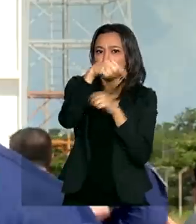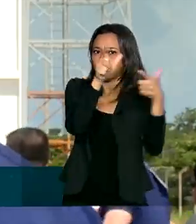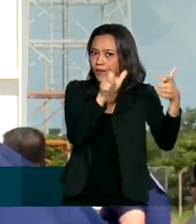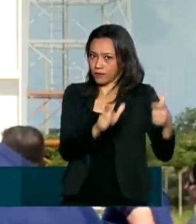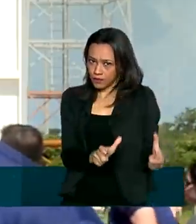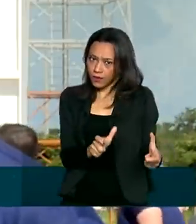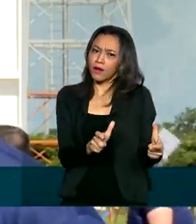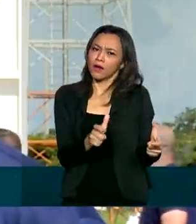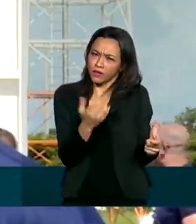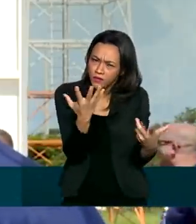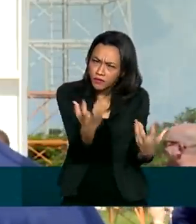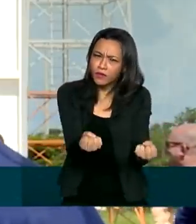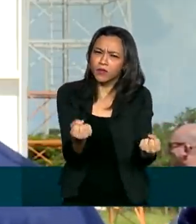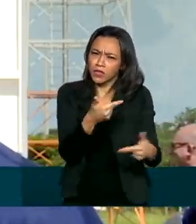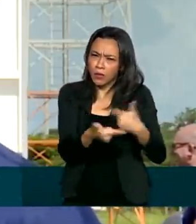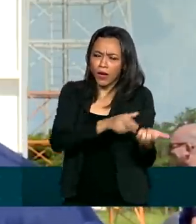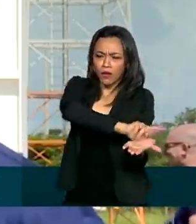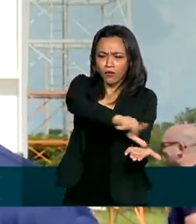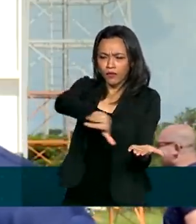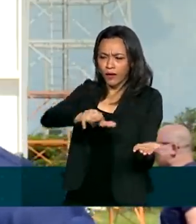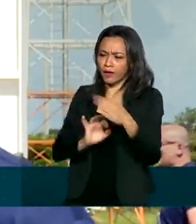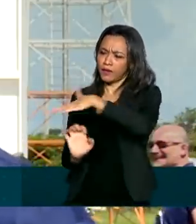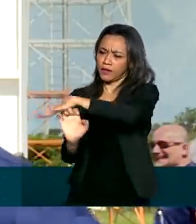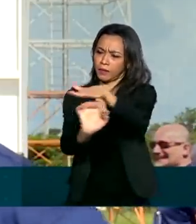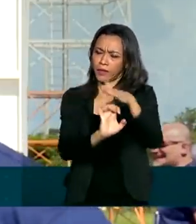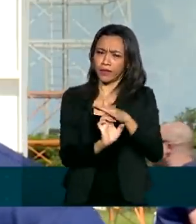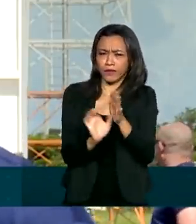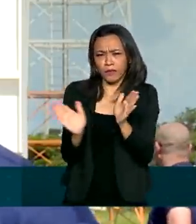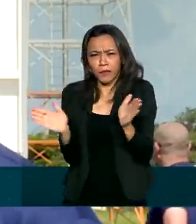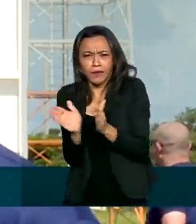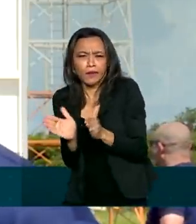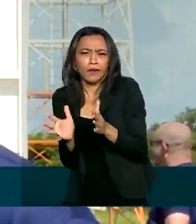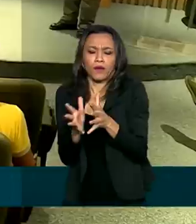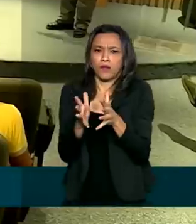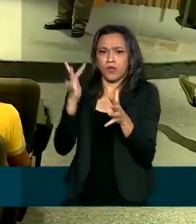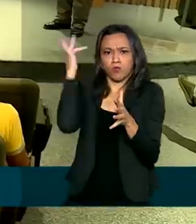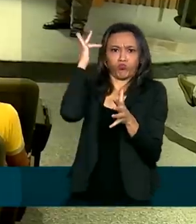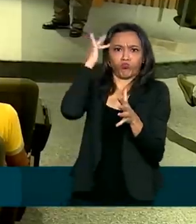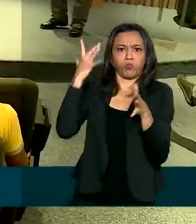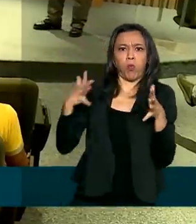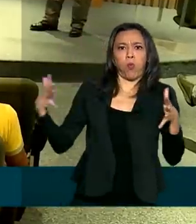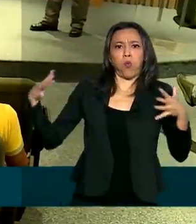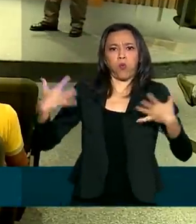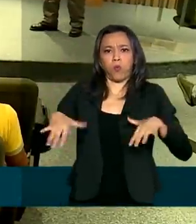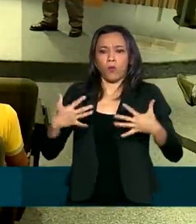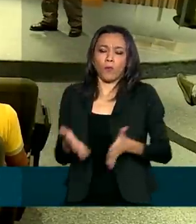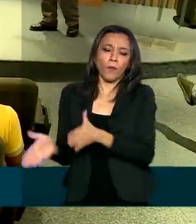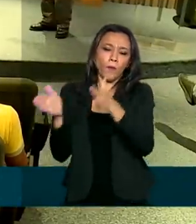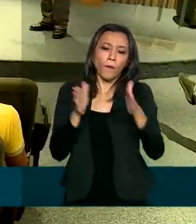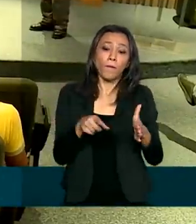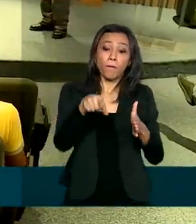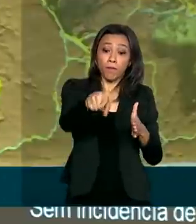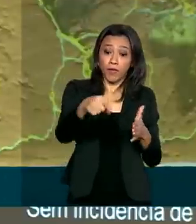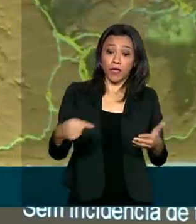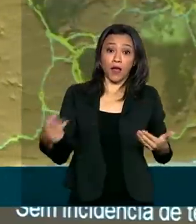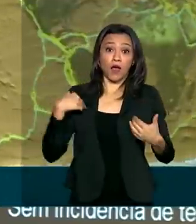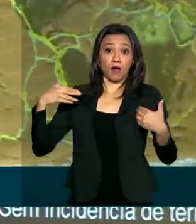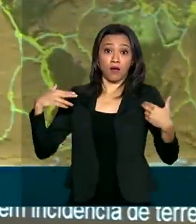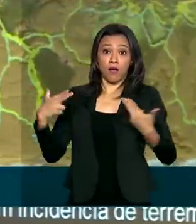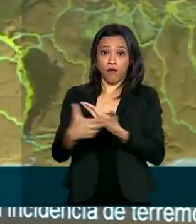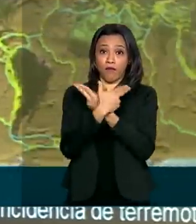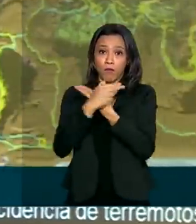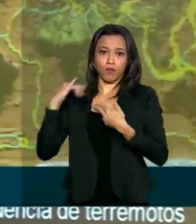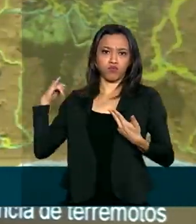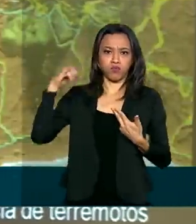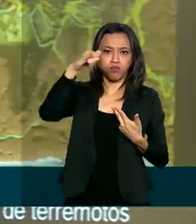cerca de uma dezena de empresas interessadas, tanto de pequeno quanto de grande porte. E o planejamento da Força Aérea Brasileira vai